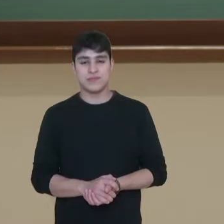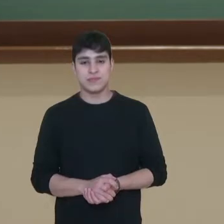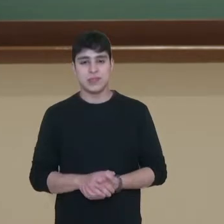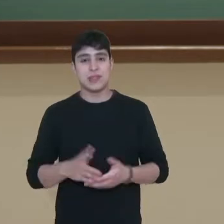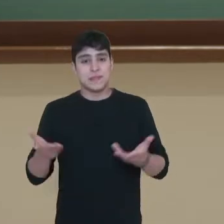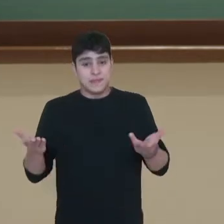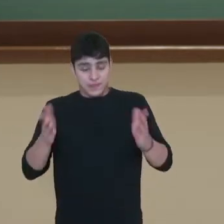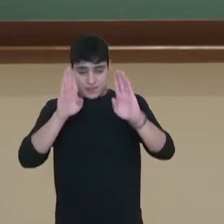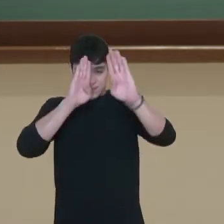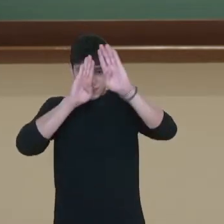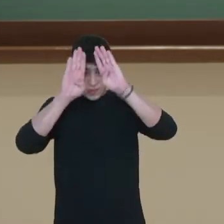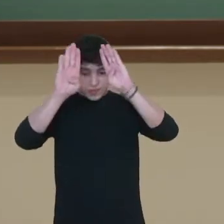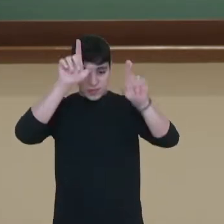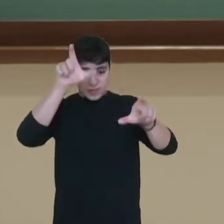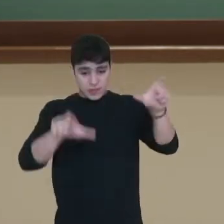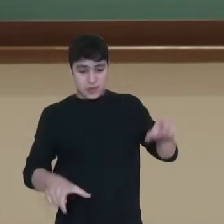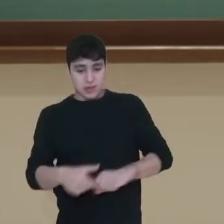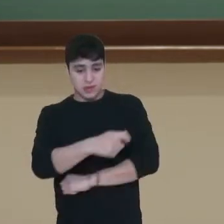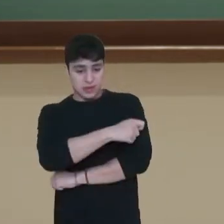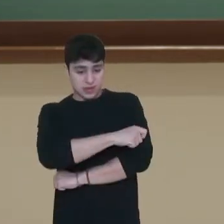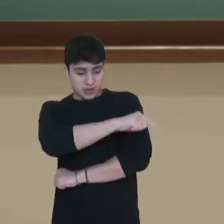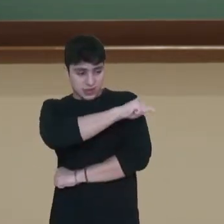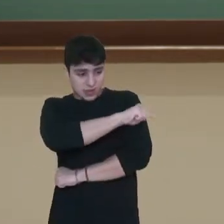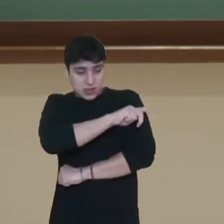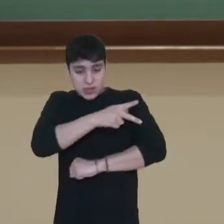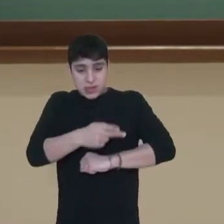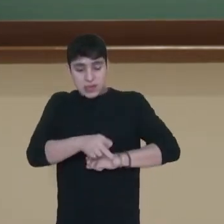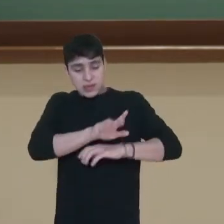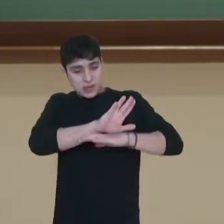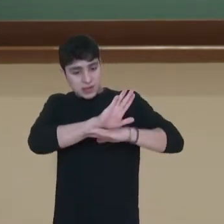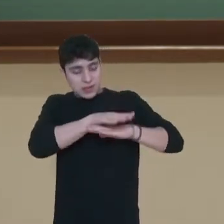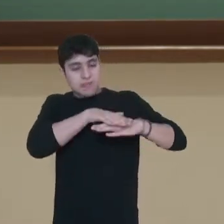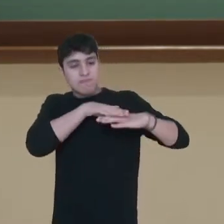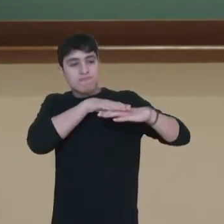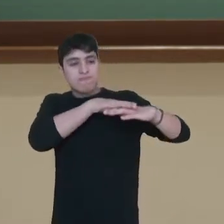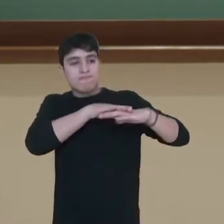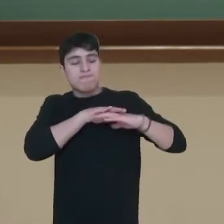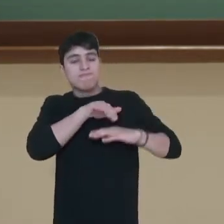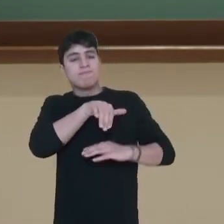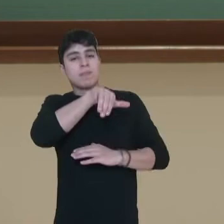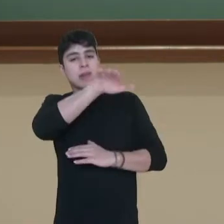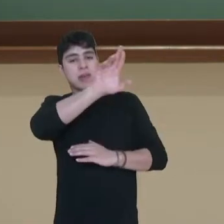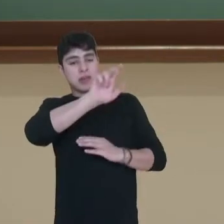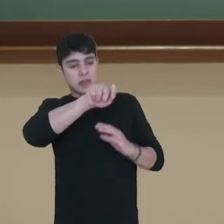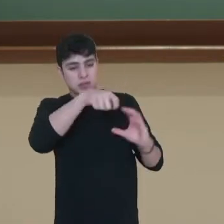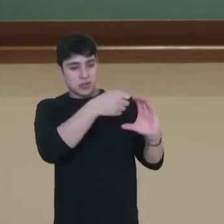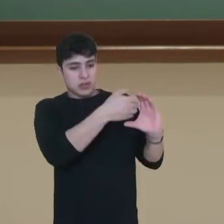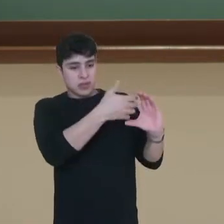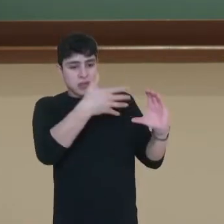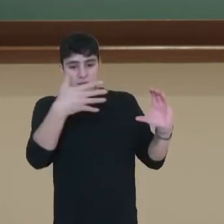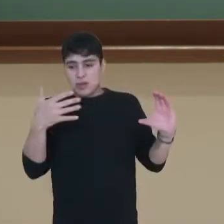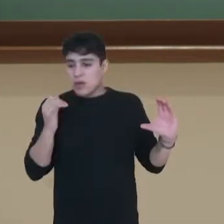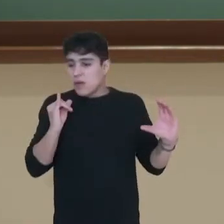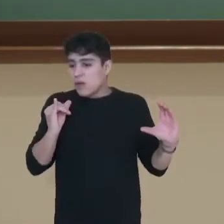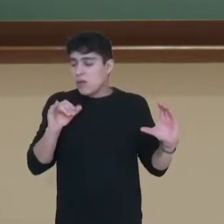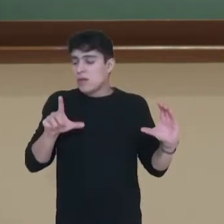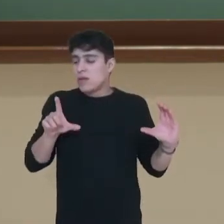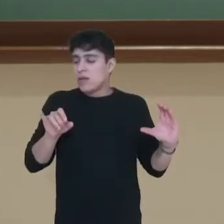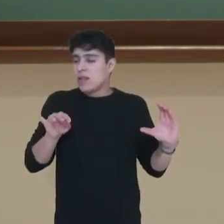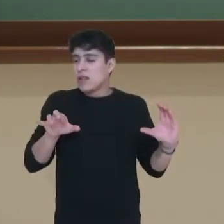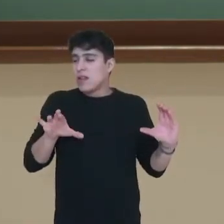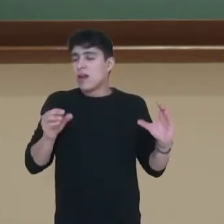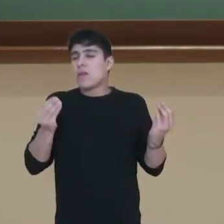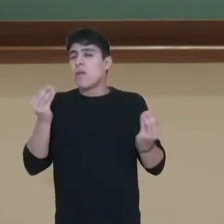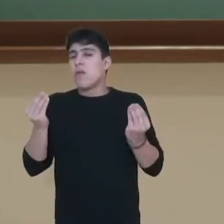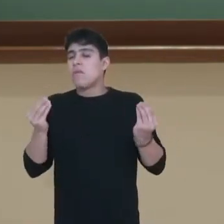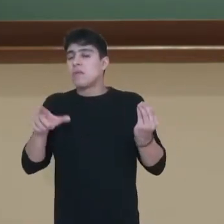Olá, estudantes do sétimo ano! Neste vídeo vamos conversar um pouco mais sobre as características do conto literário. Vamos